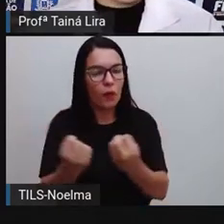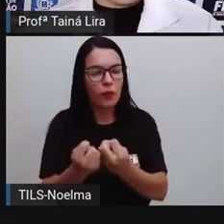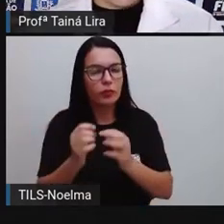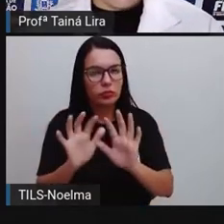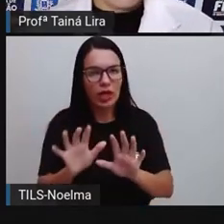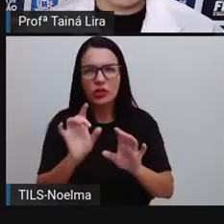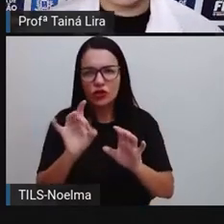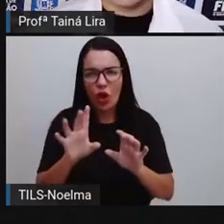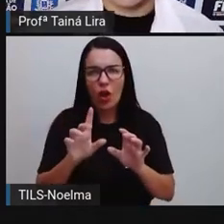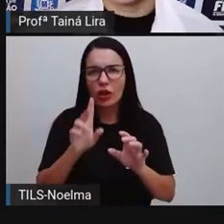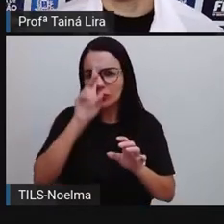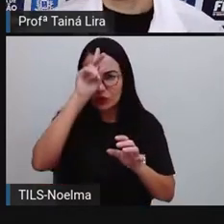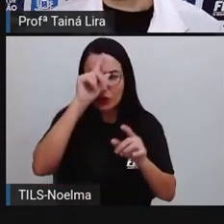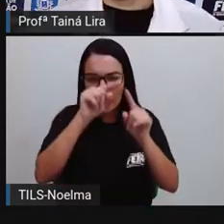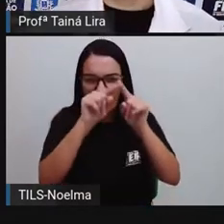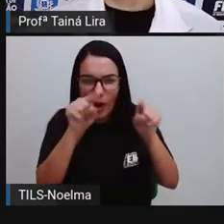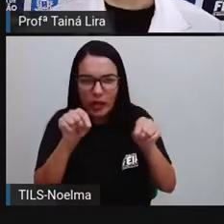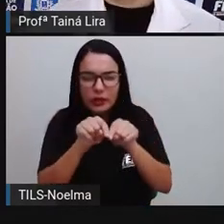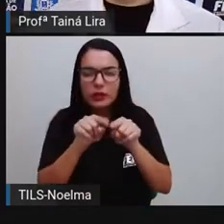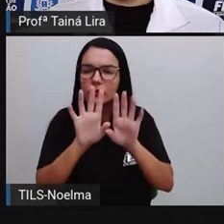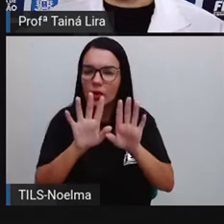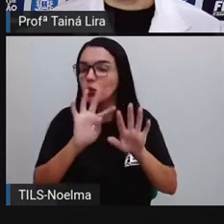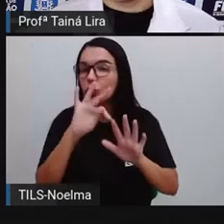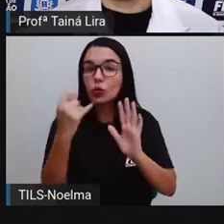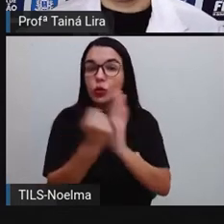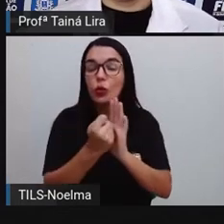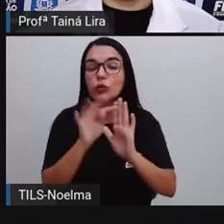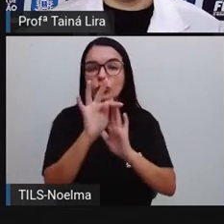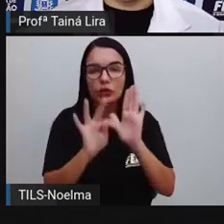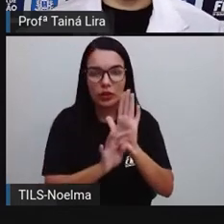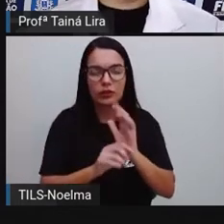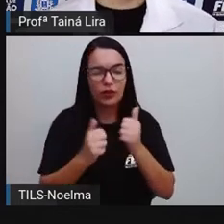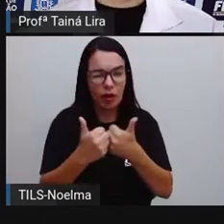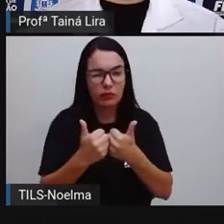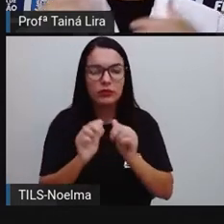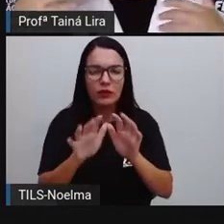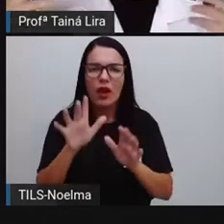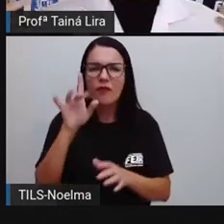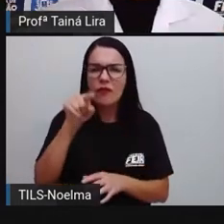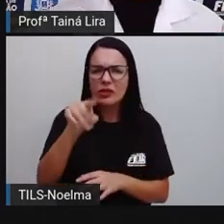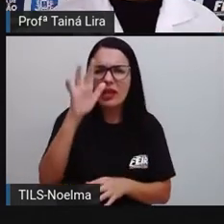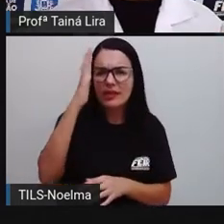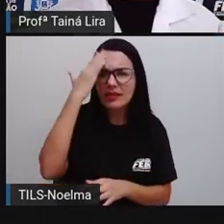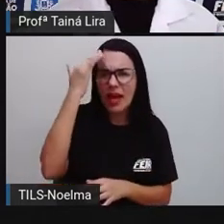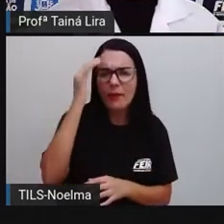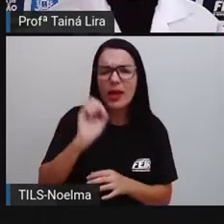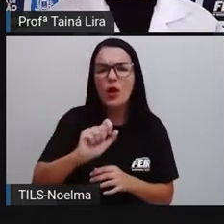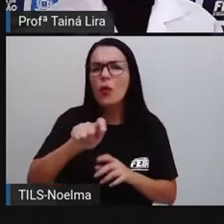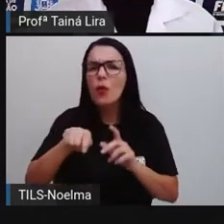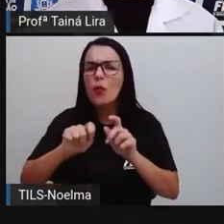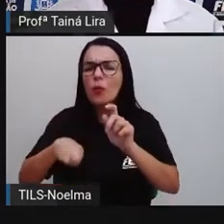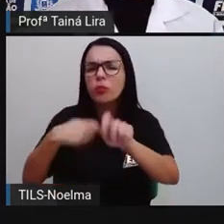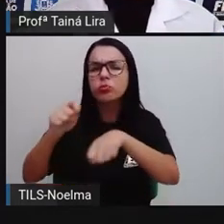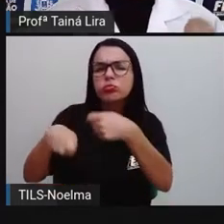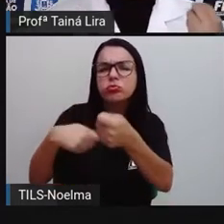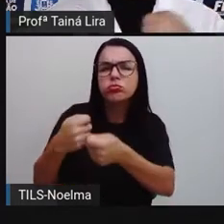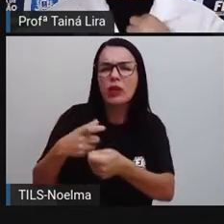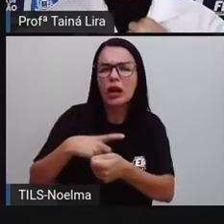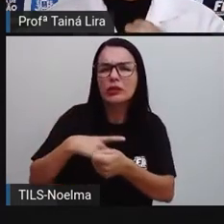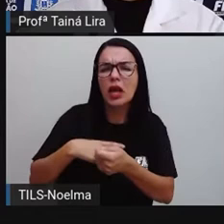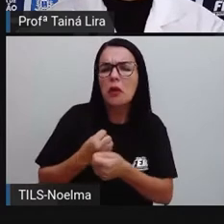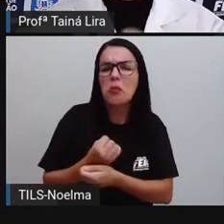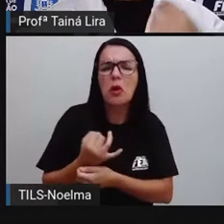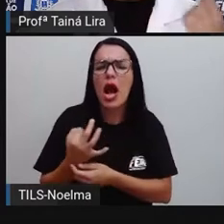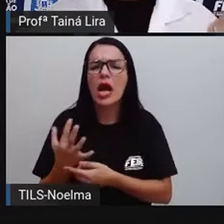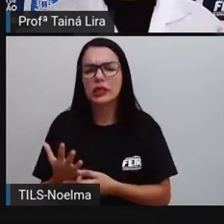Não só das histórias em quadrinhos. Então, você sabe quais são os sinais de pontuação? Então, durante o nosso